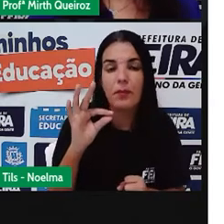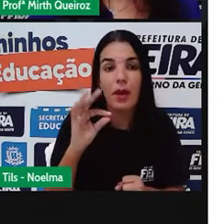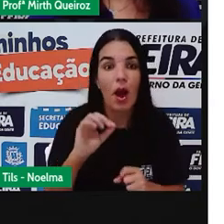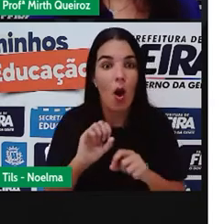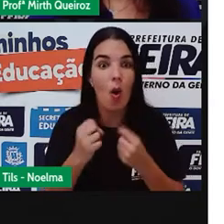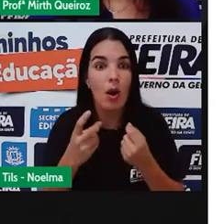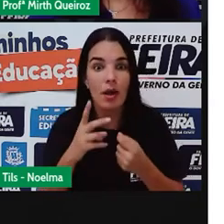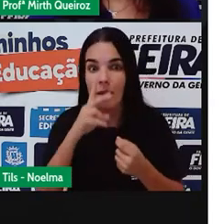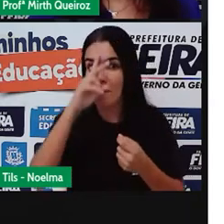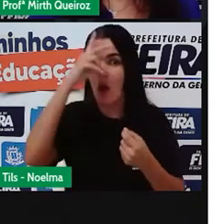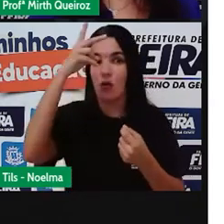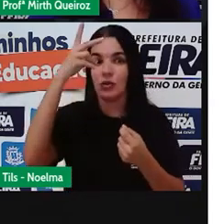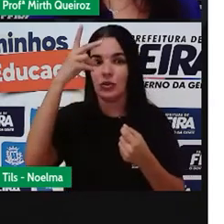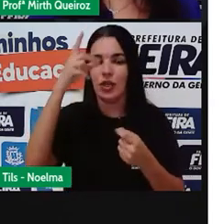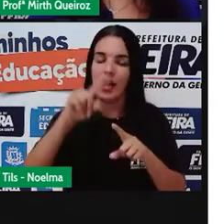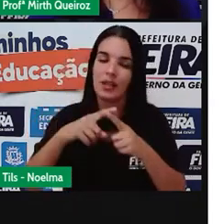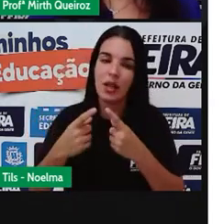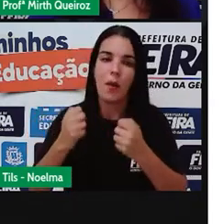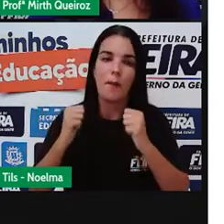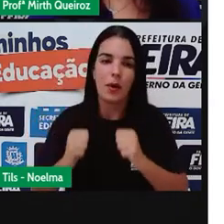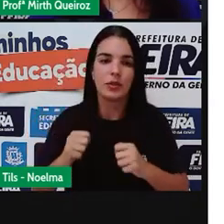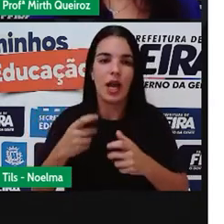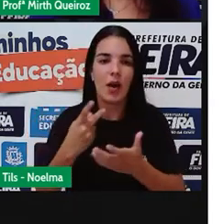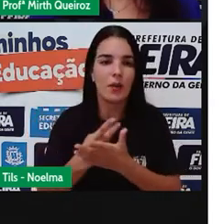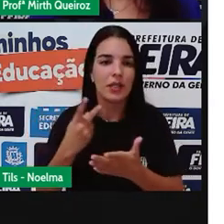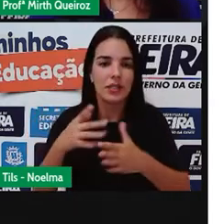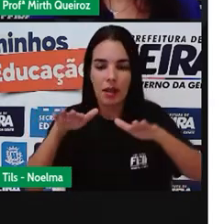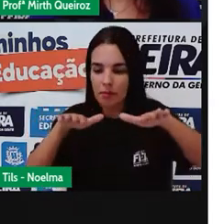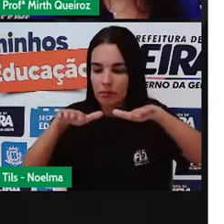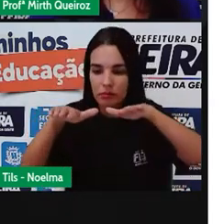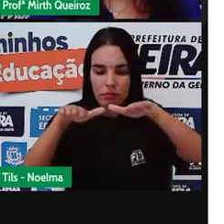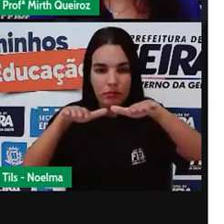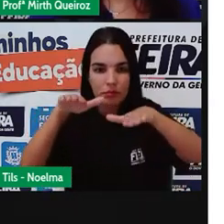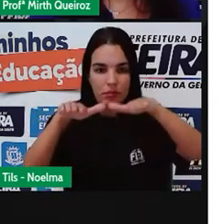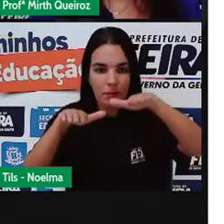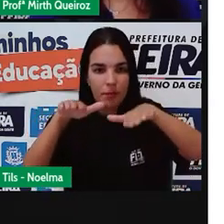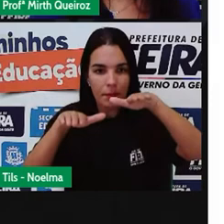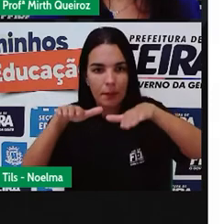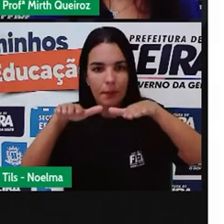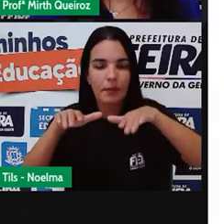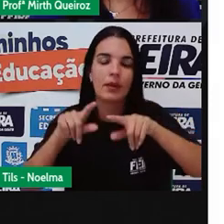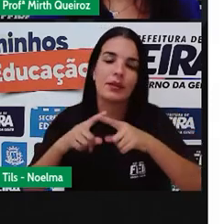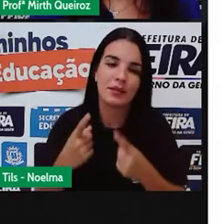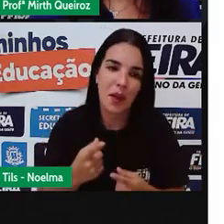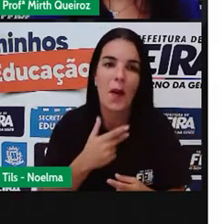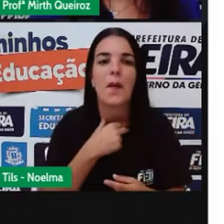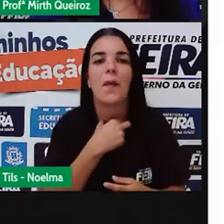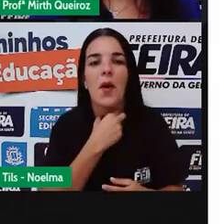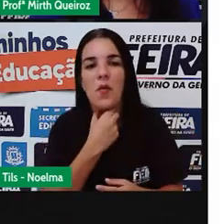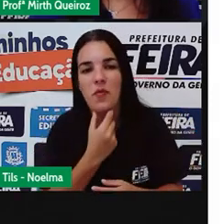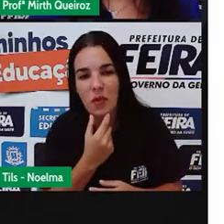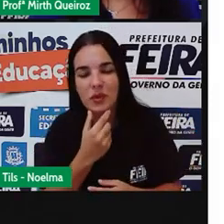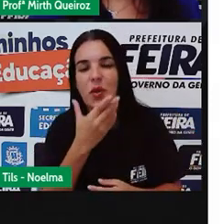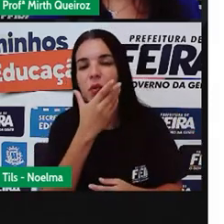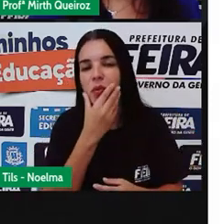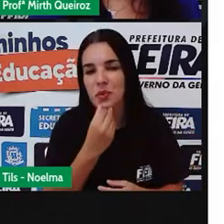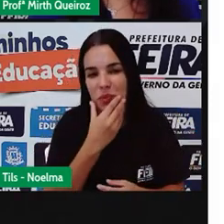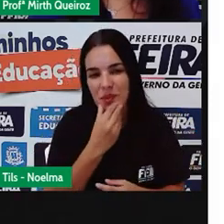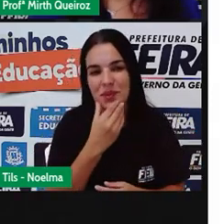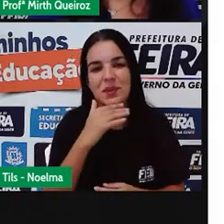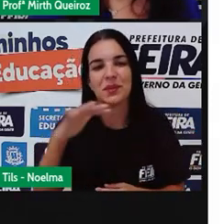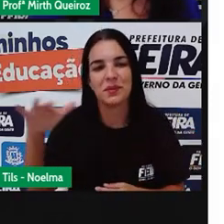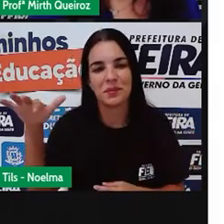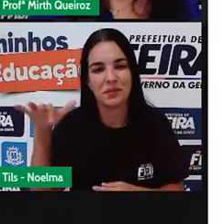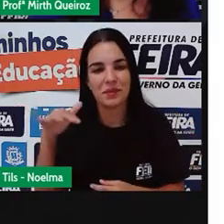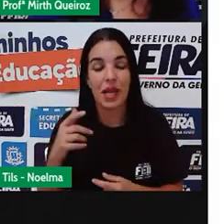estabilizar essa voz. E a gente vê mais frequente esse problema, essa preocupação em relação à voz